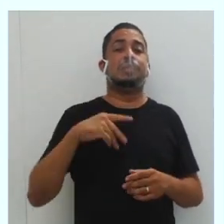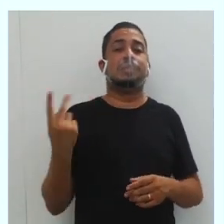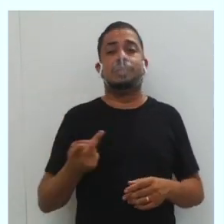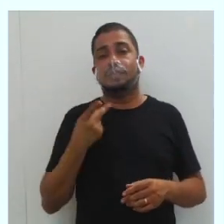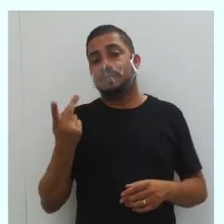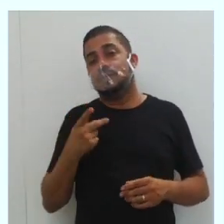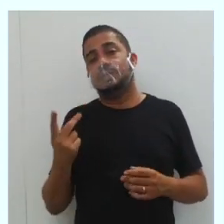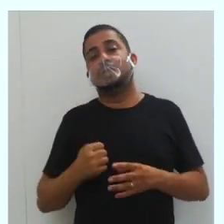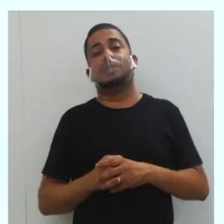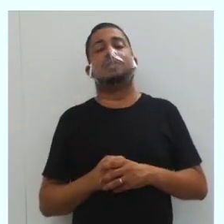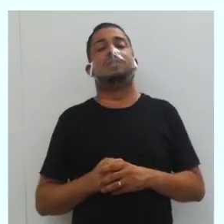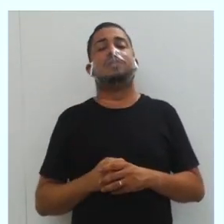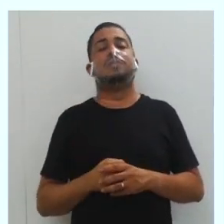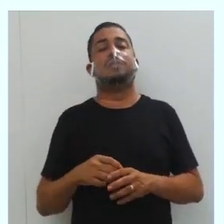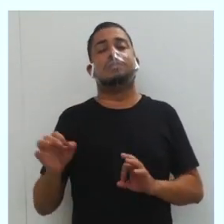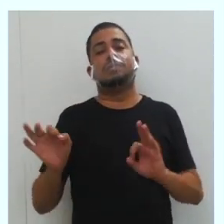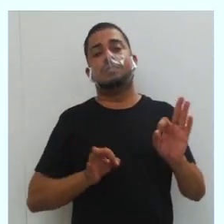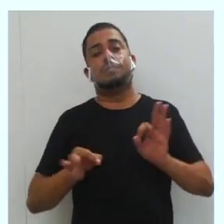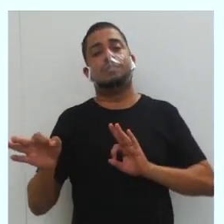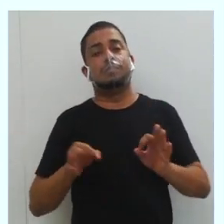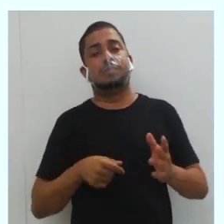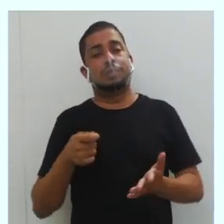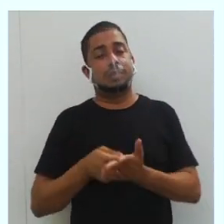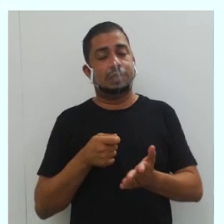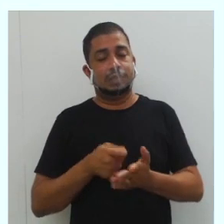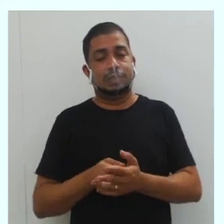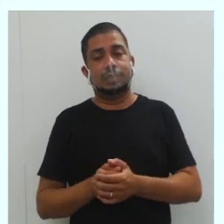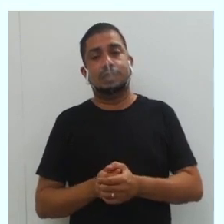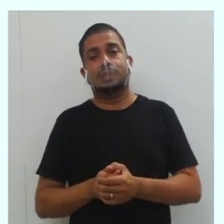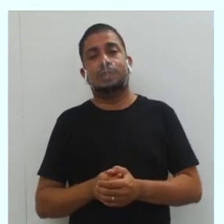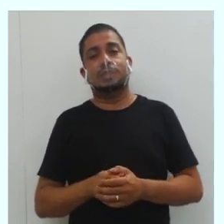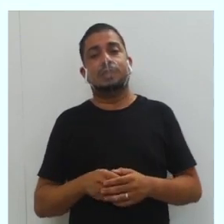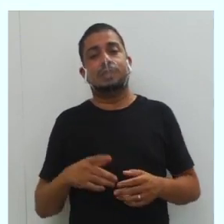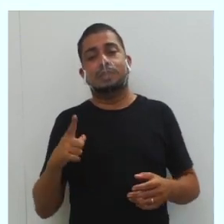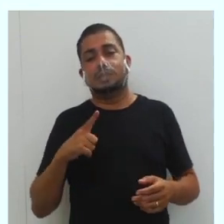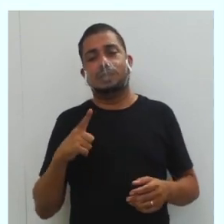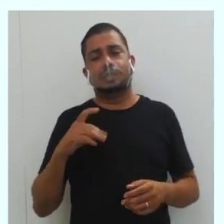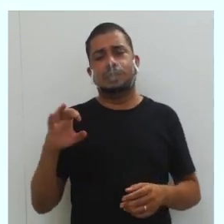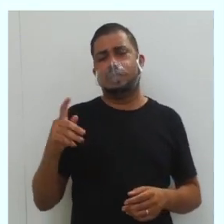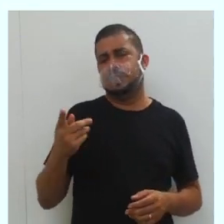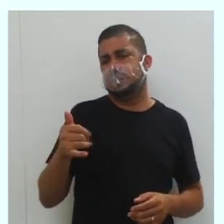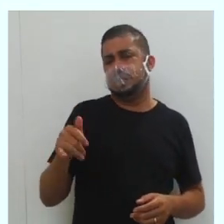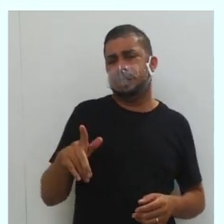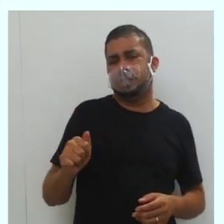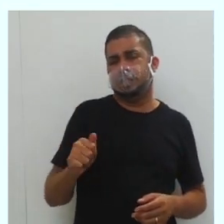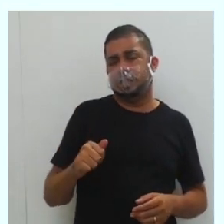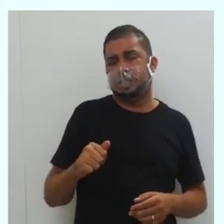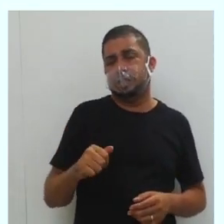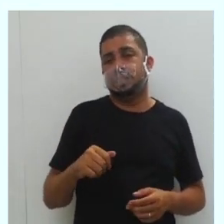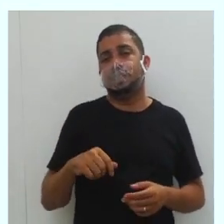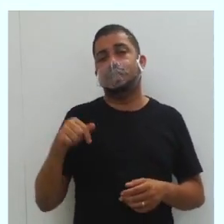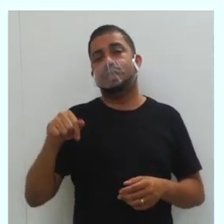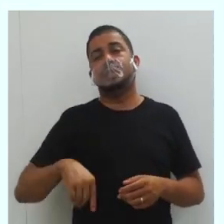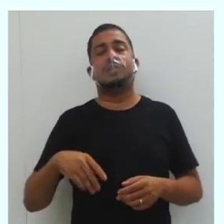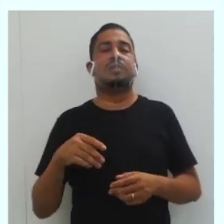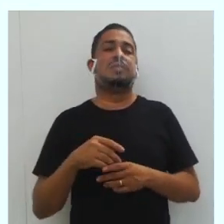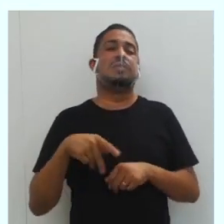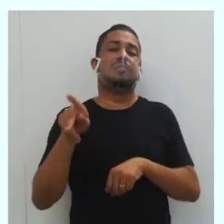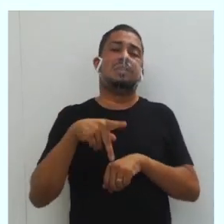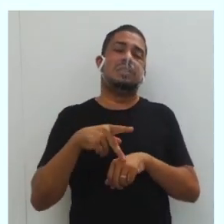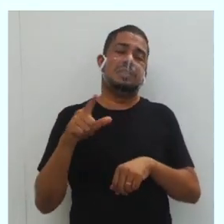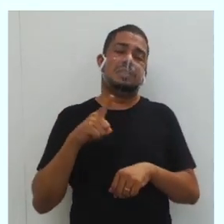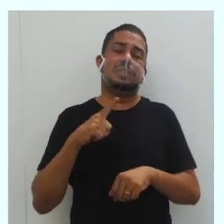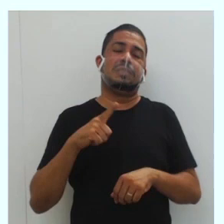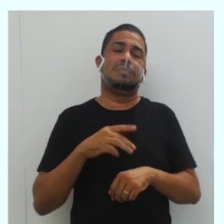É, quando falei, medida reparativa, tentar reparar essa chaga, essa ferida que em nosso país nós